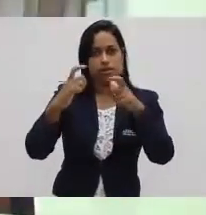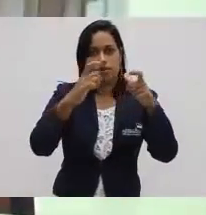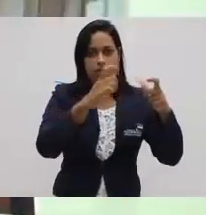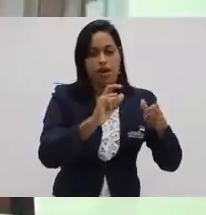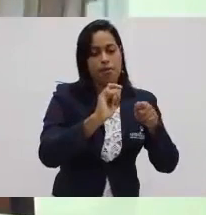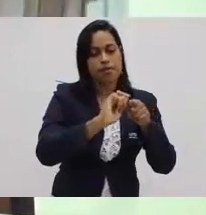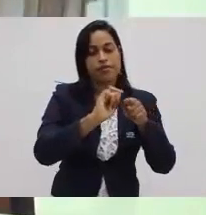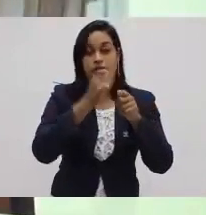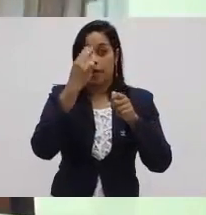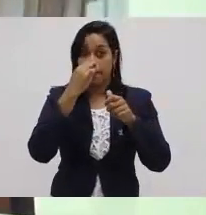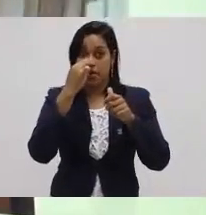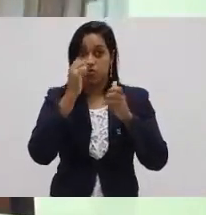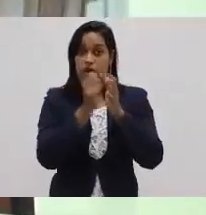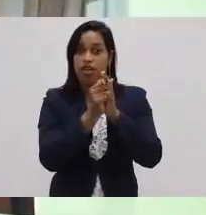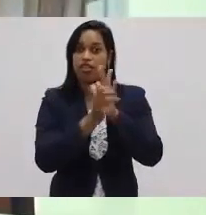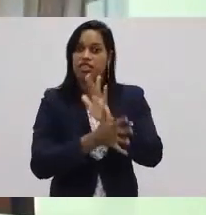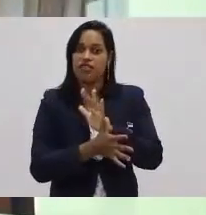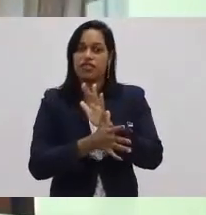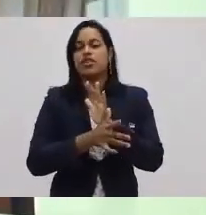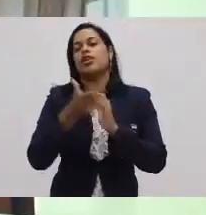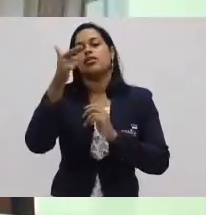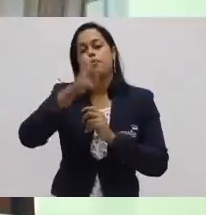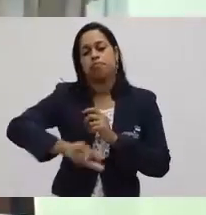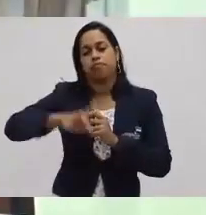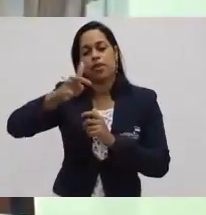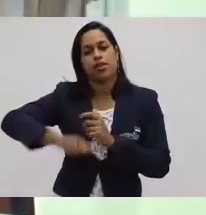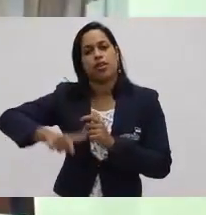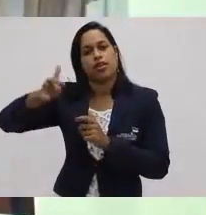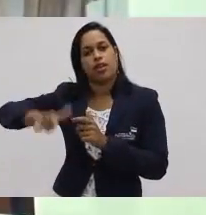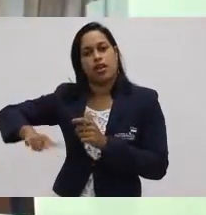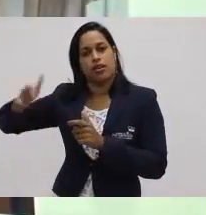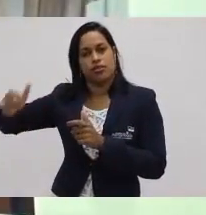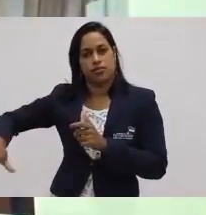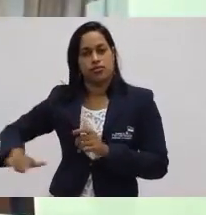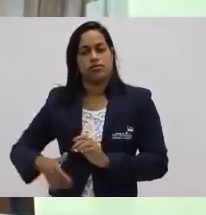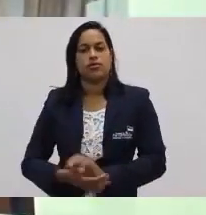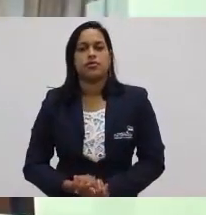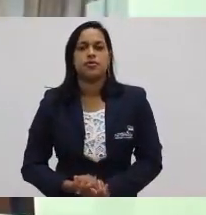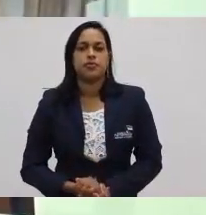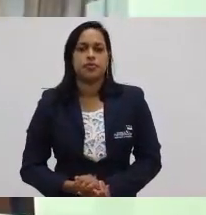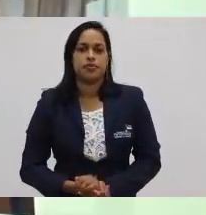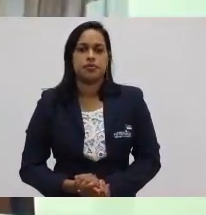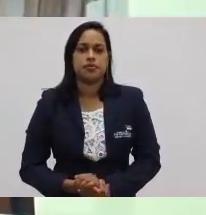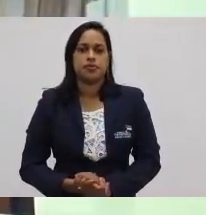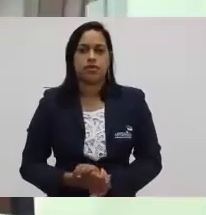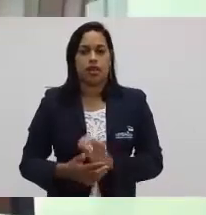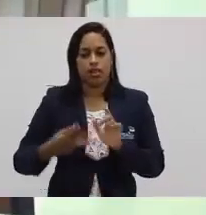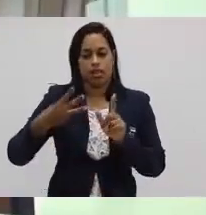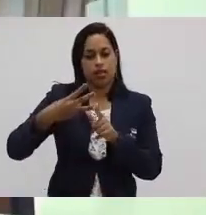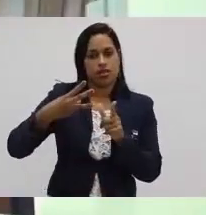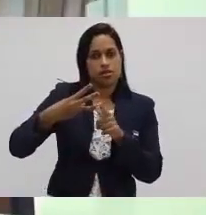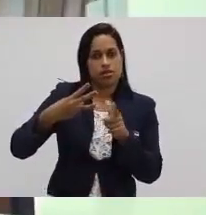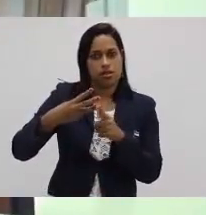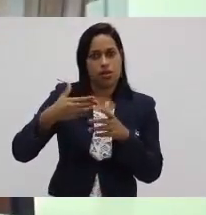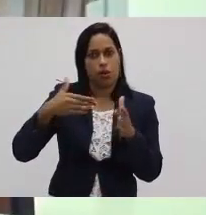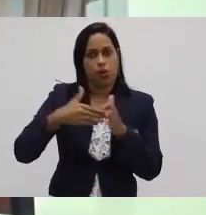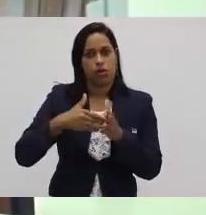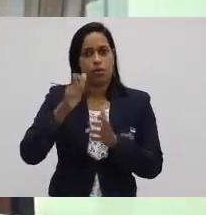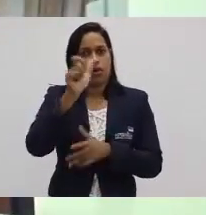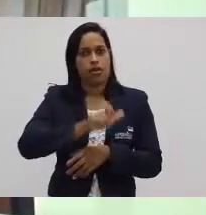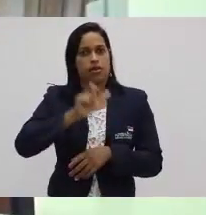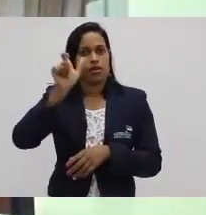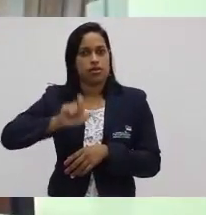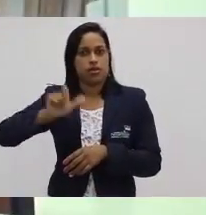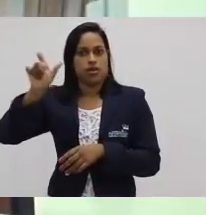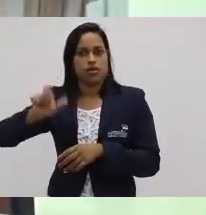a mesma atividade repetidas vezes. A terceira e última característica que eu gostaria de falar para você